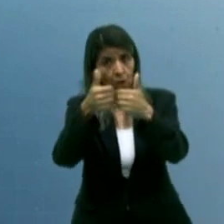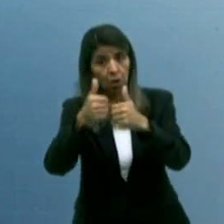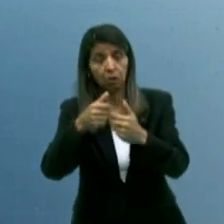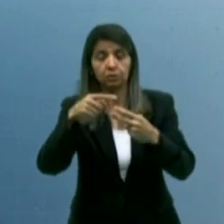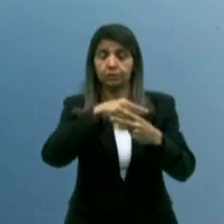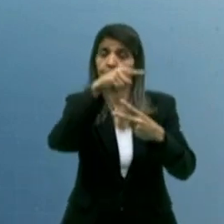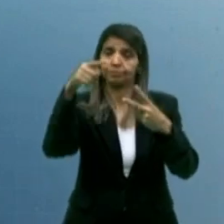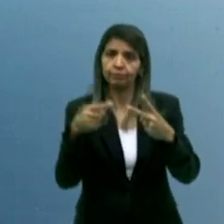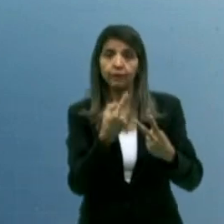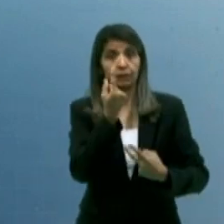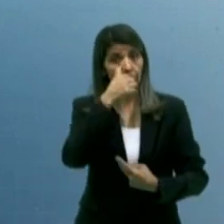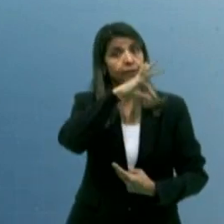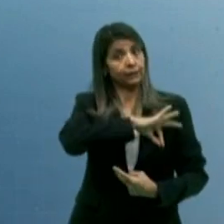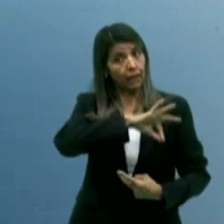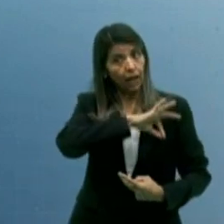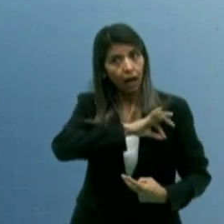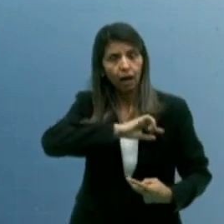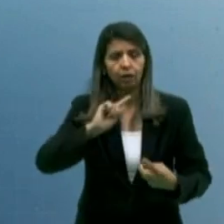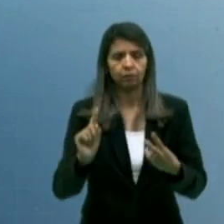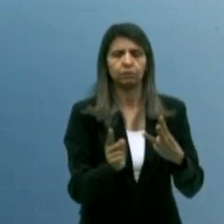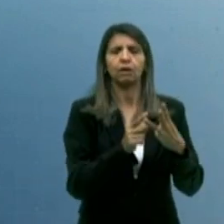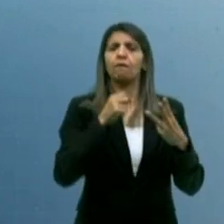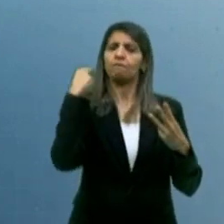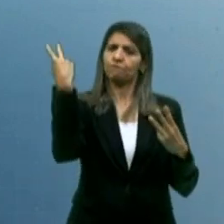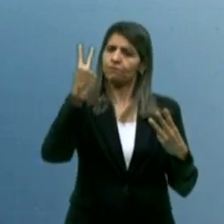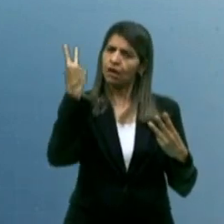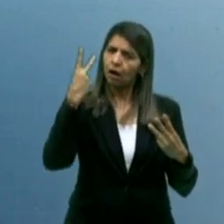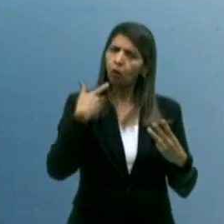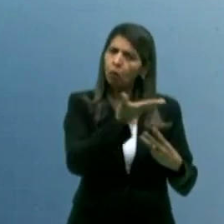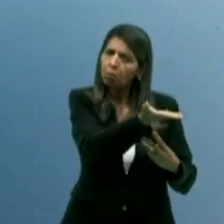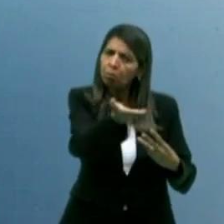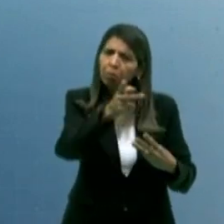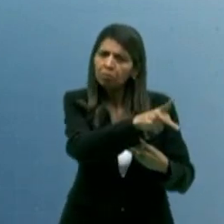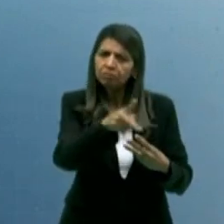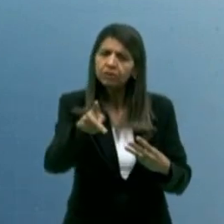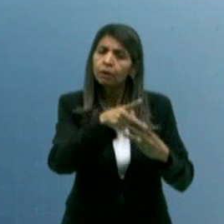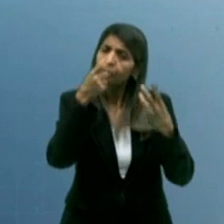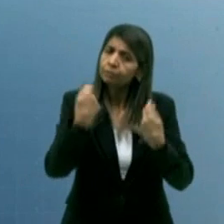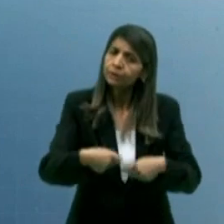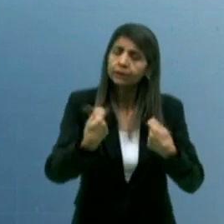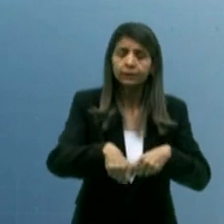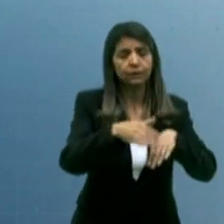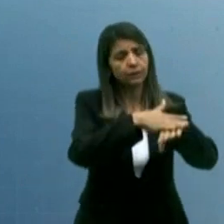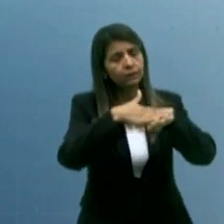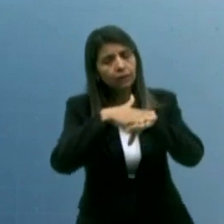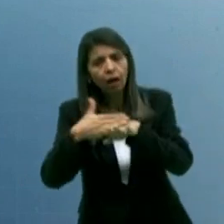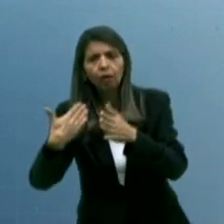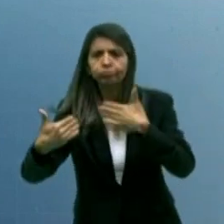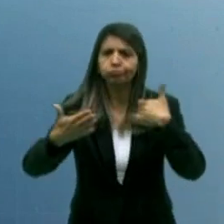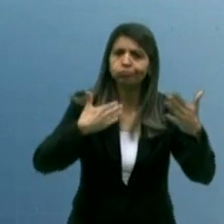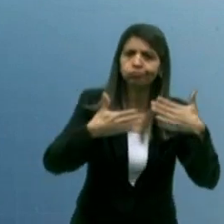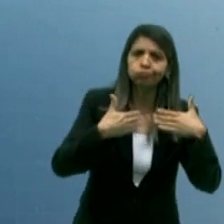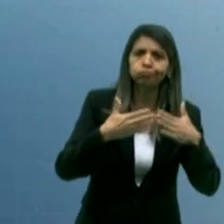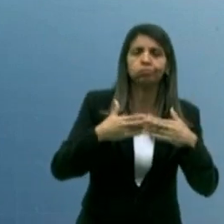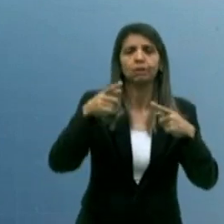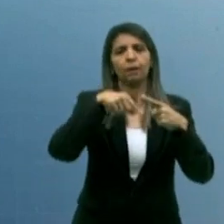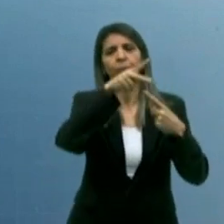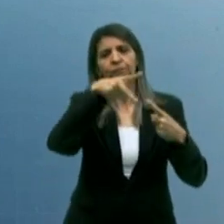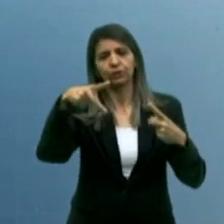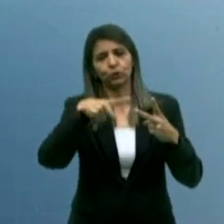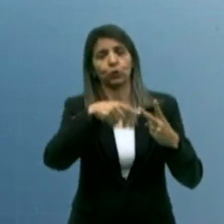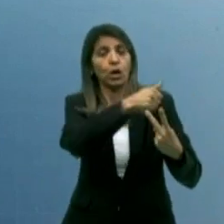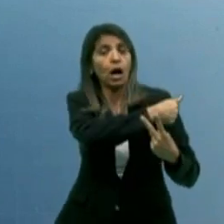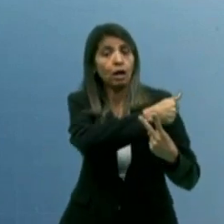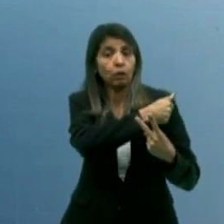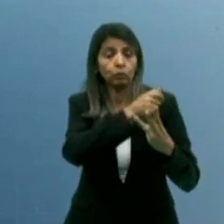professores, valorizar os professores. Agora, isso com a conversa entre os professores, alunos e pais. A